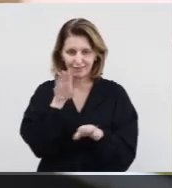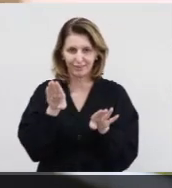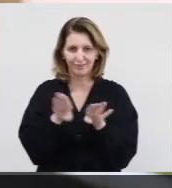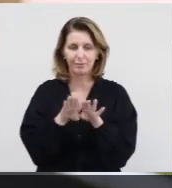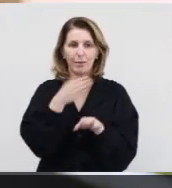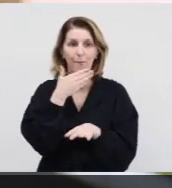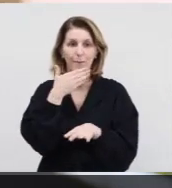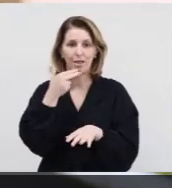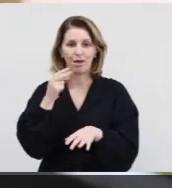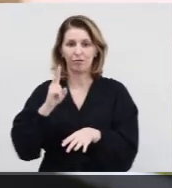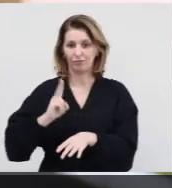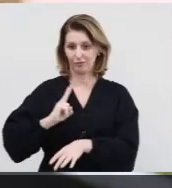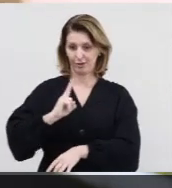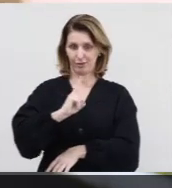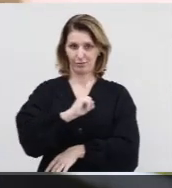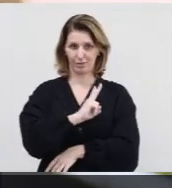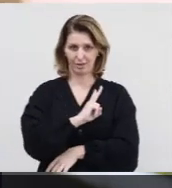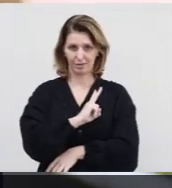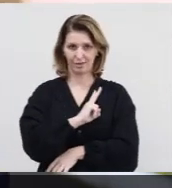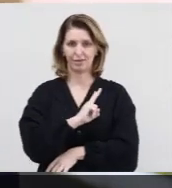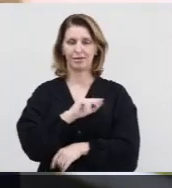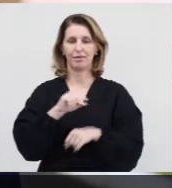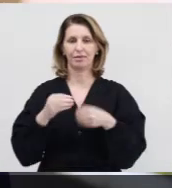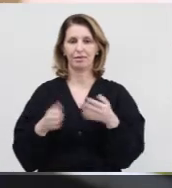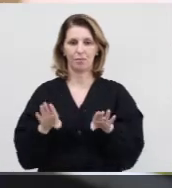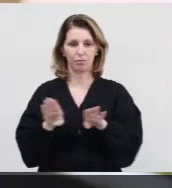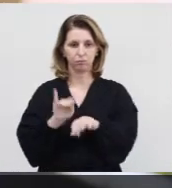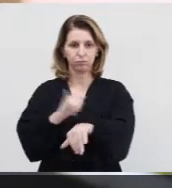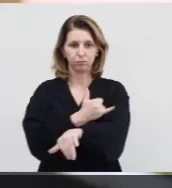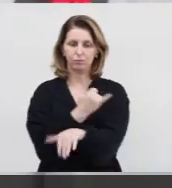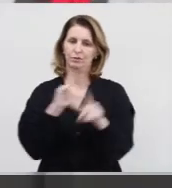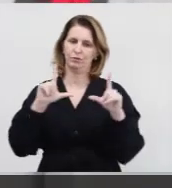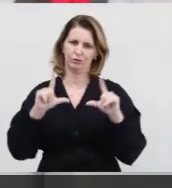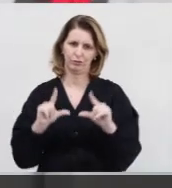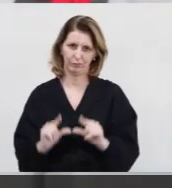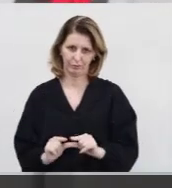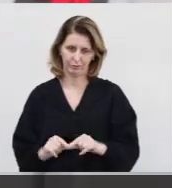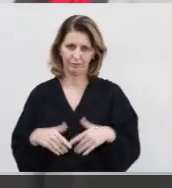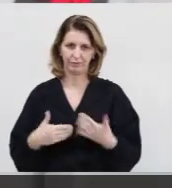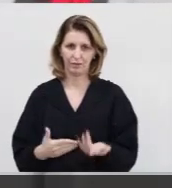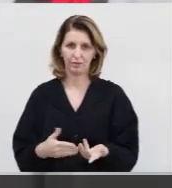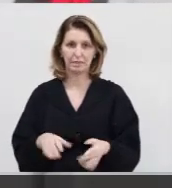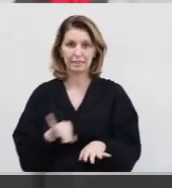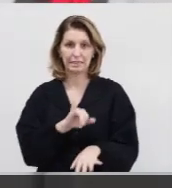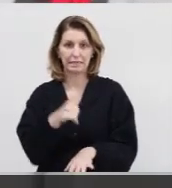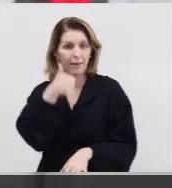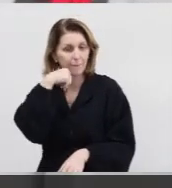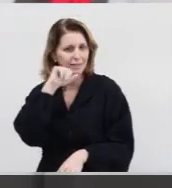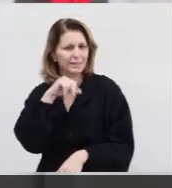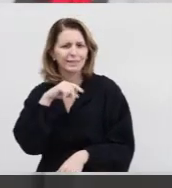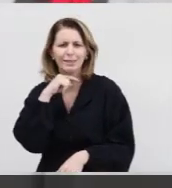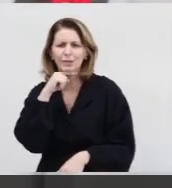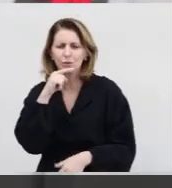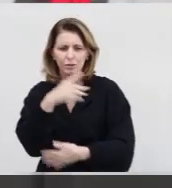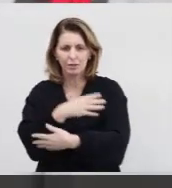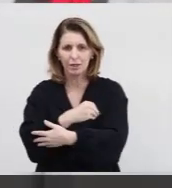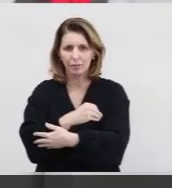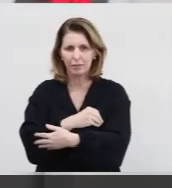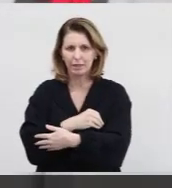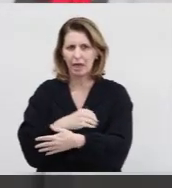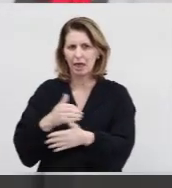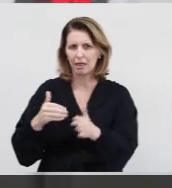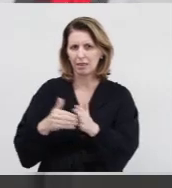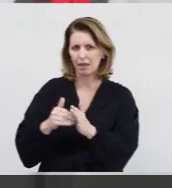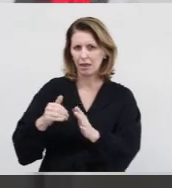leva a uma melhor nutrição e reduz a chance de obesidade. Mesmo as mães que não consigam amamentar até o